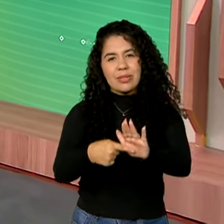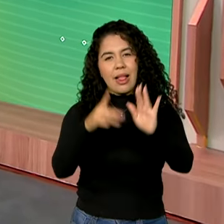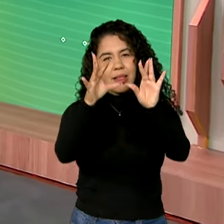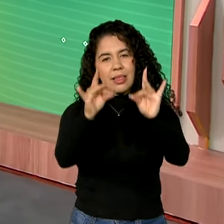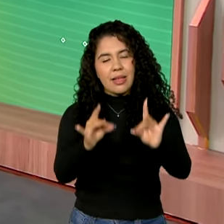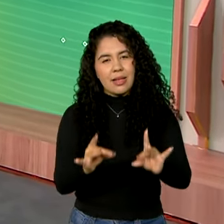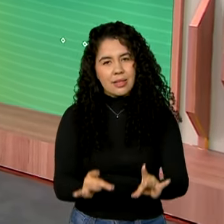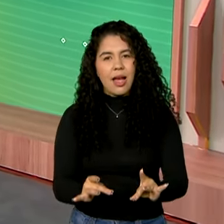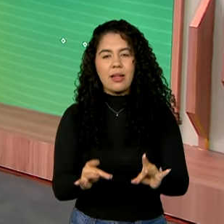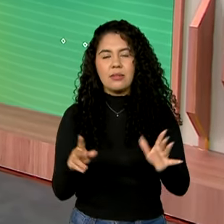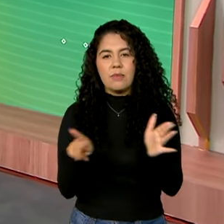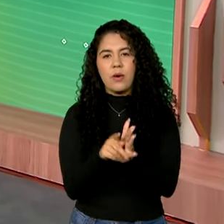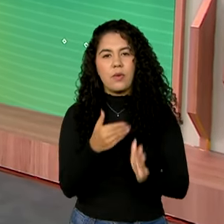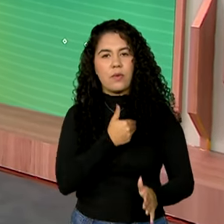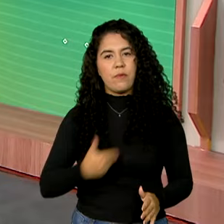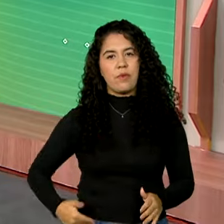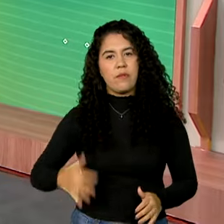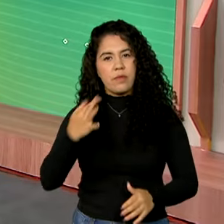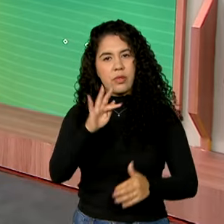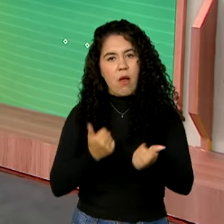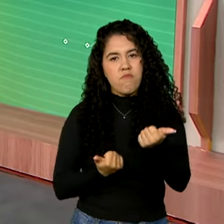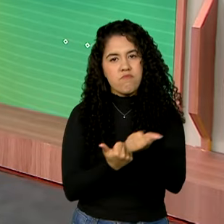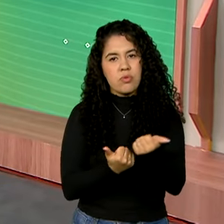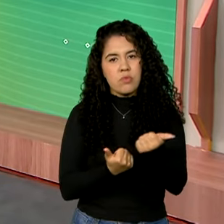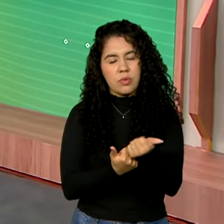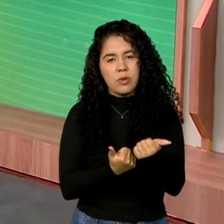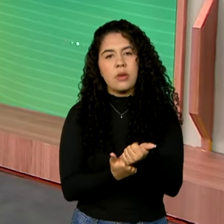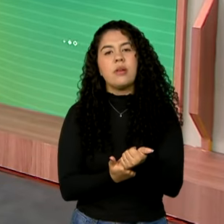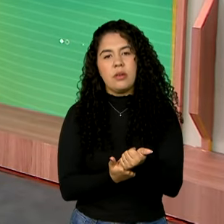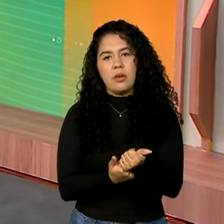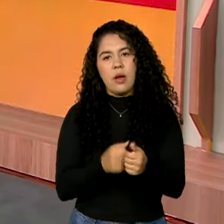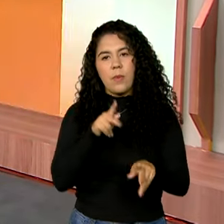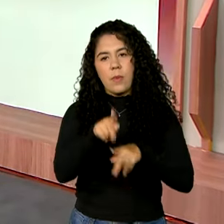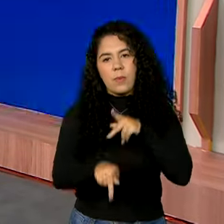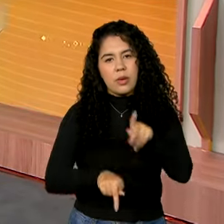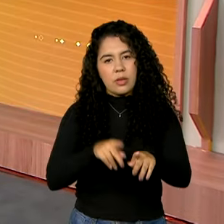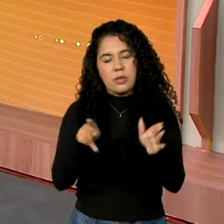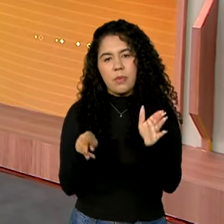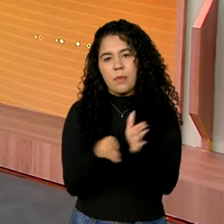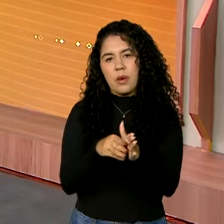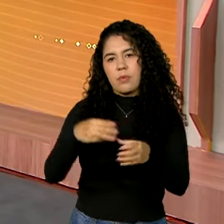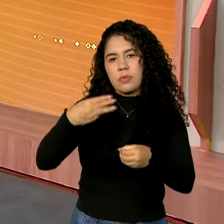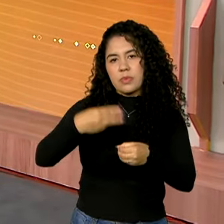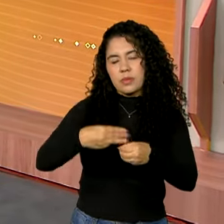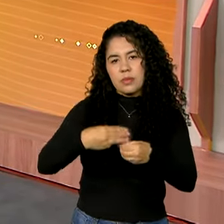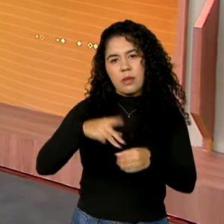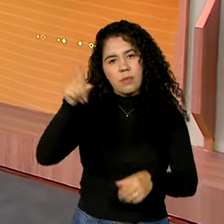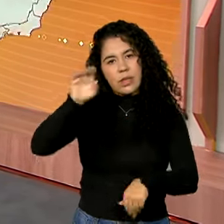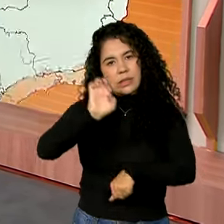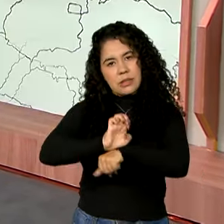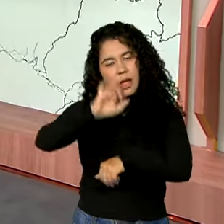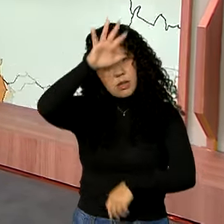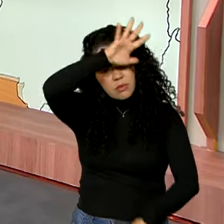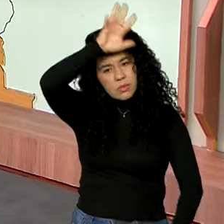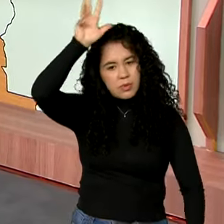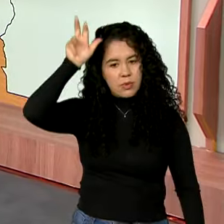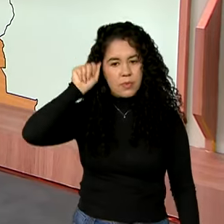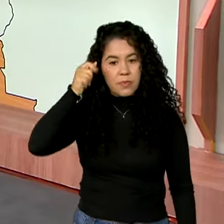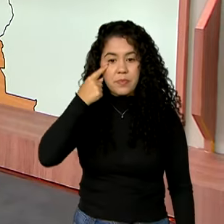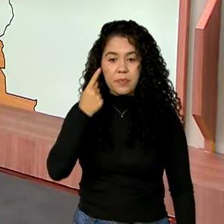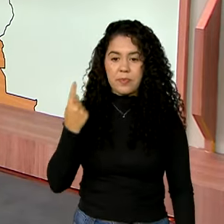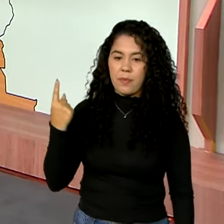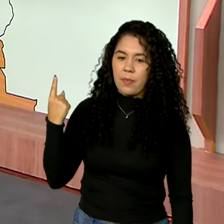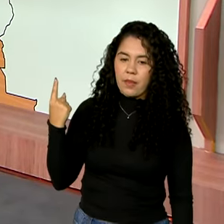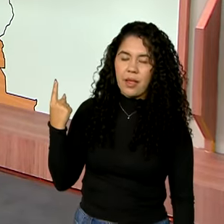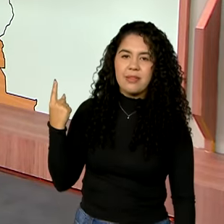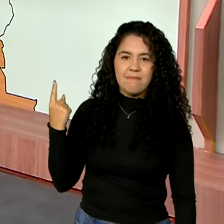ações do governo federal que já estão beneficiando a população desse município amazonense. Primeiro vamos ver a localização de Coari no